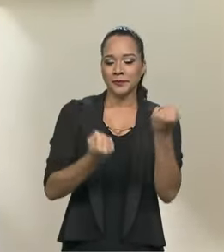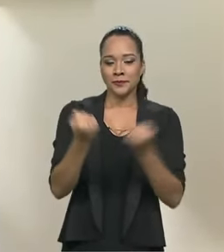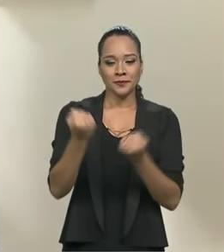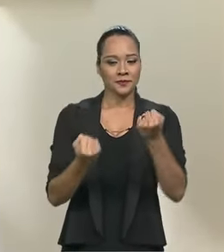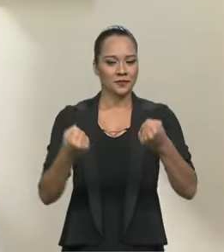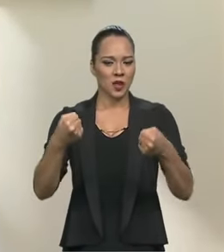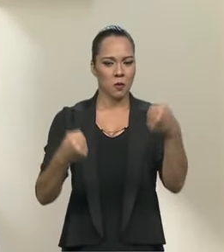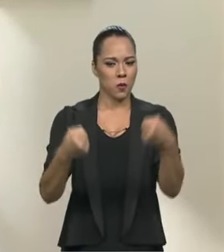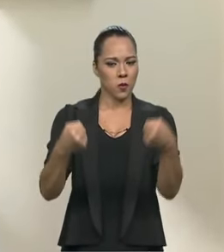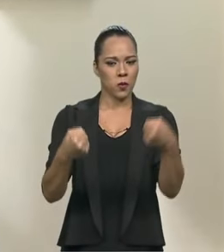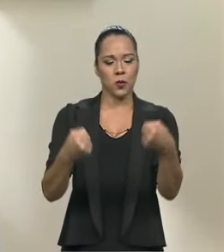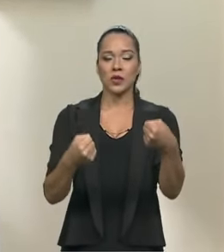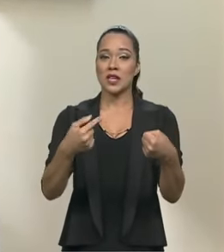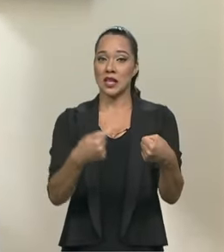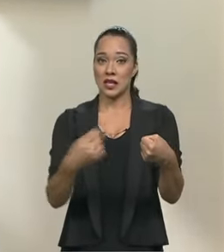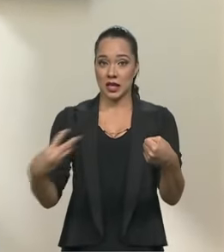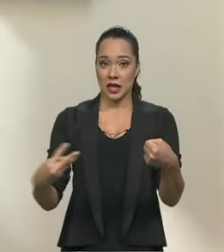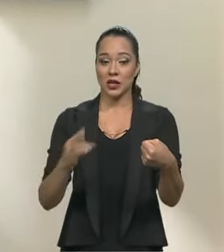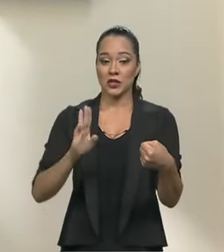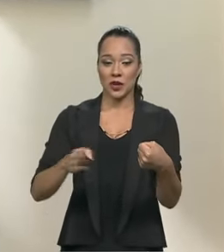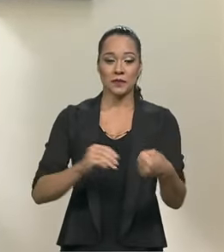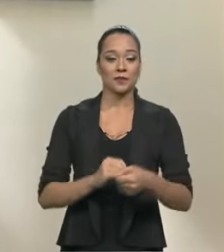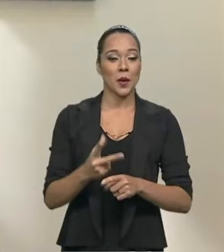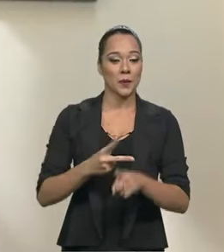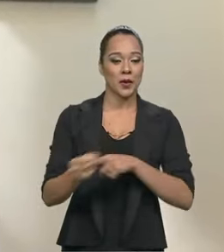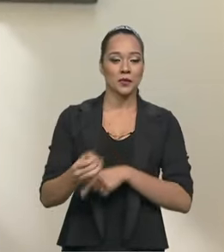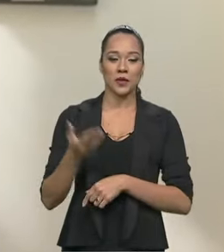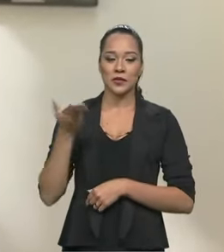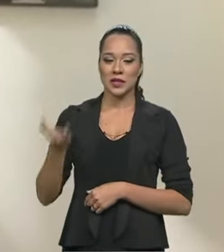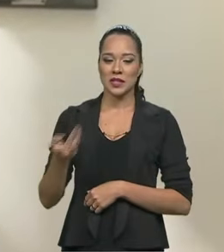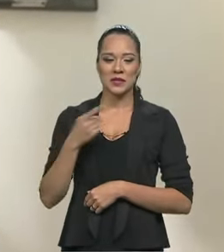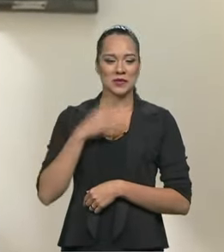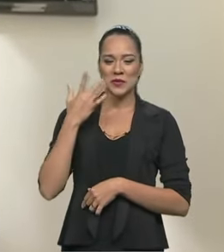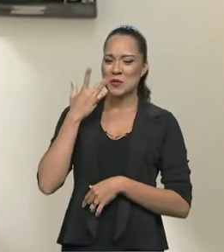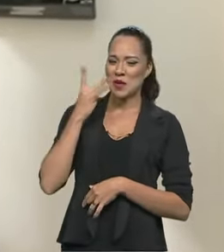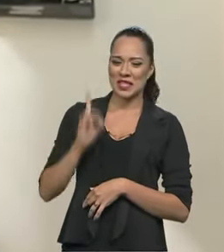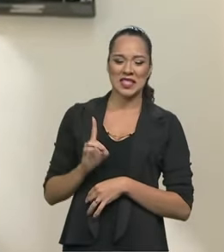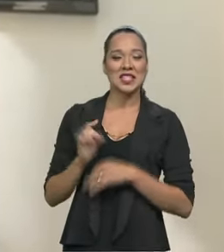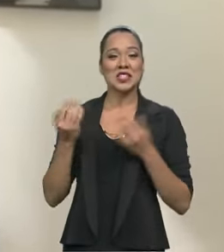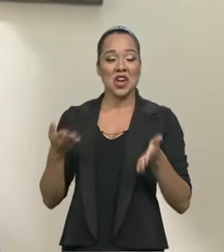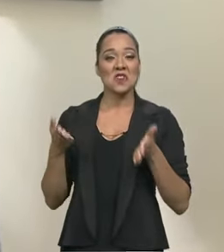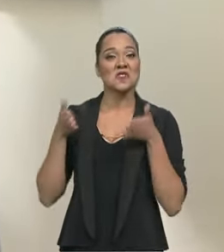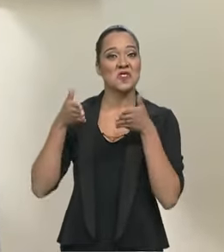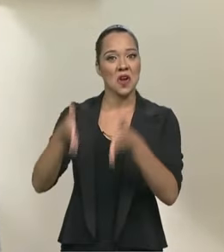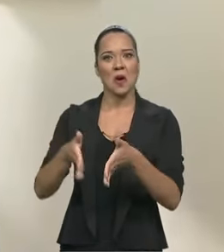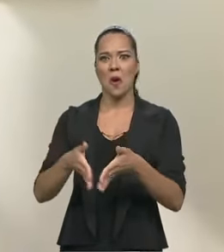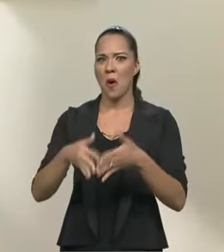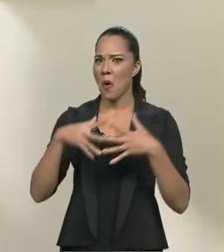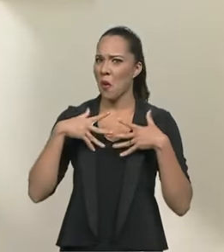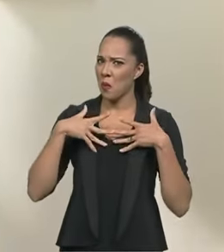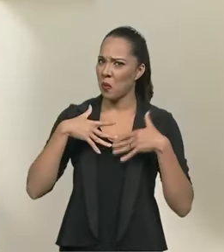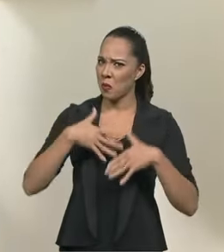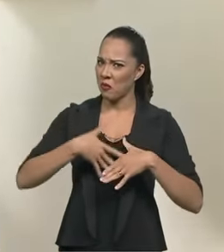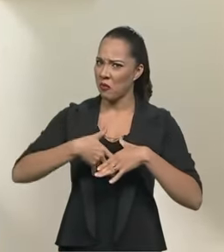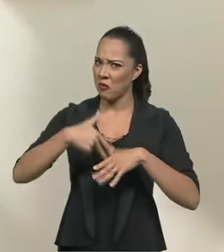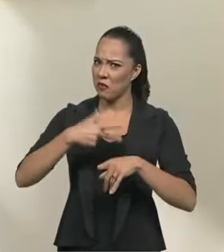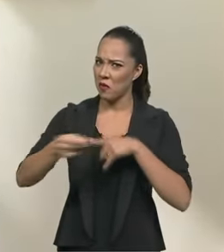sido campeão em 73. E você é um cara totalmente desconhecido. Chegou lá, já veio arrebentando, já